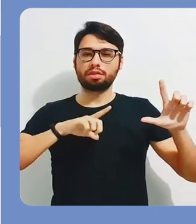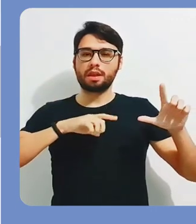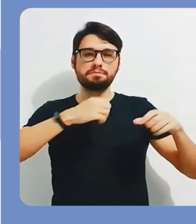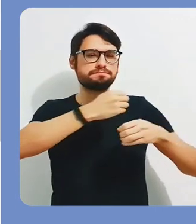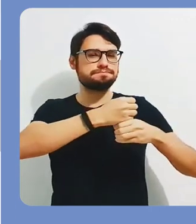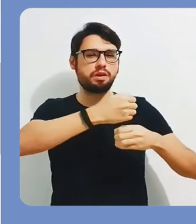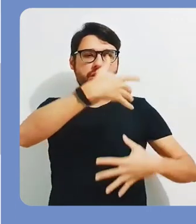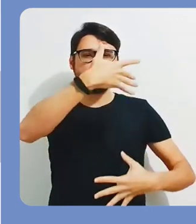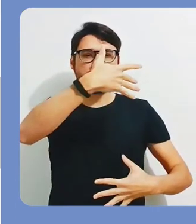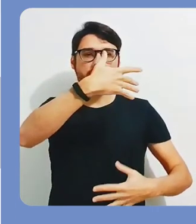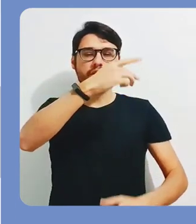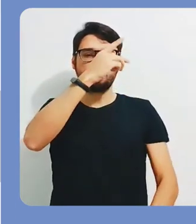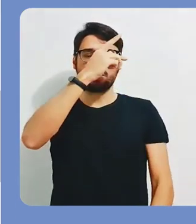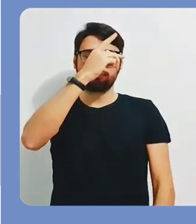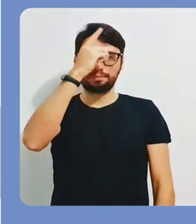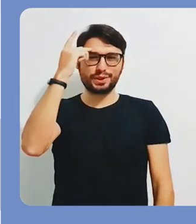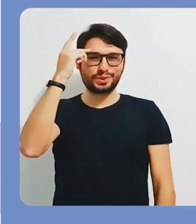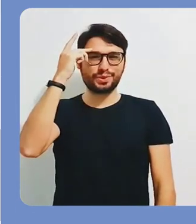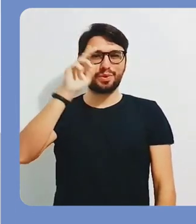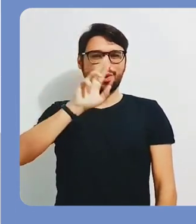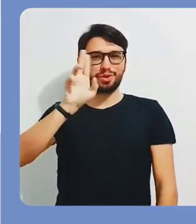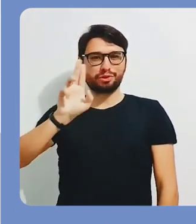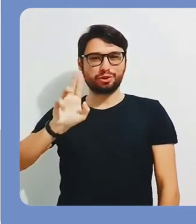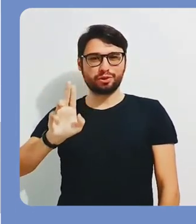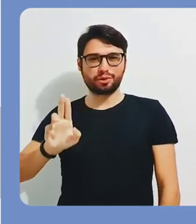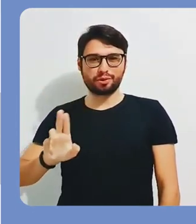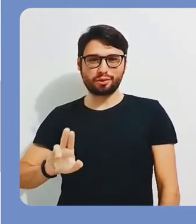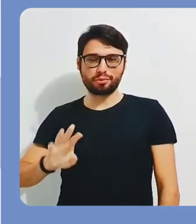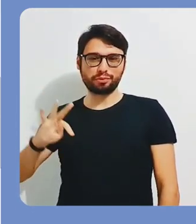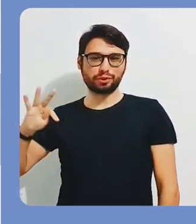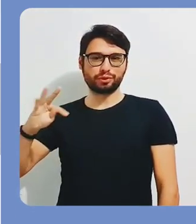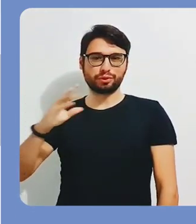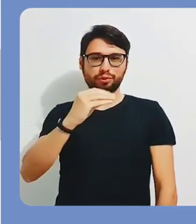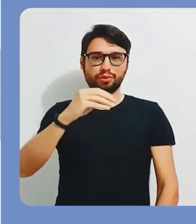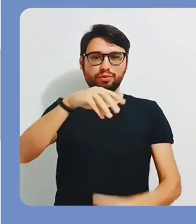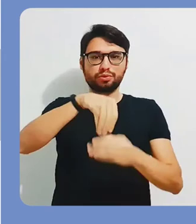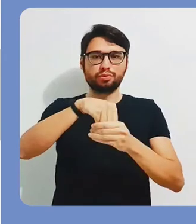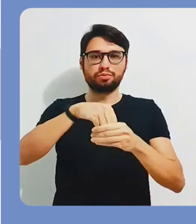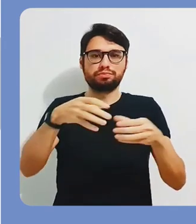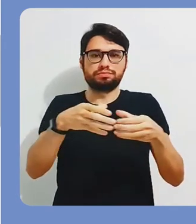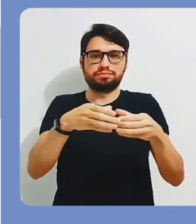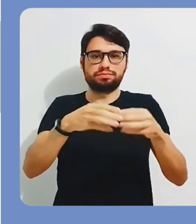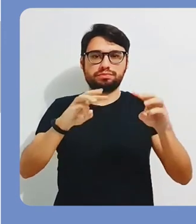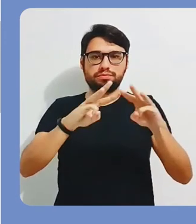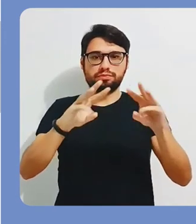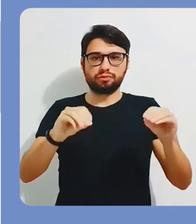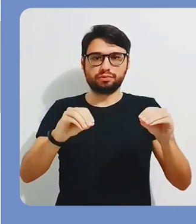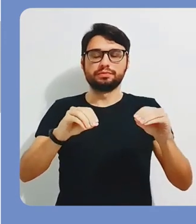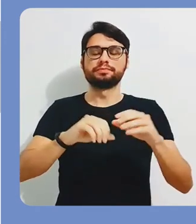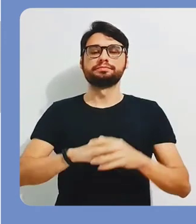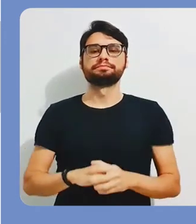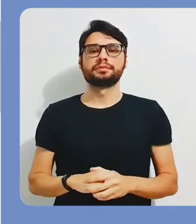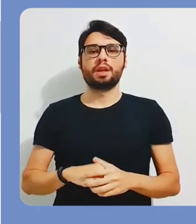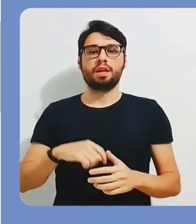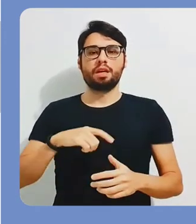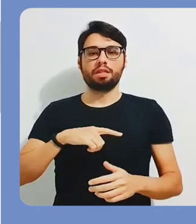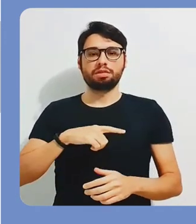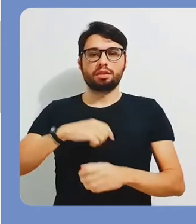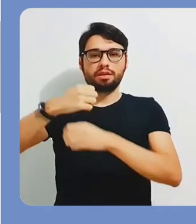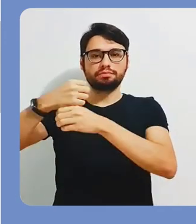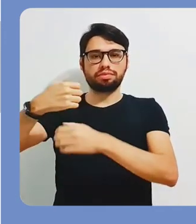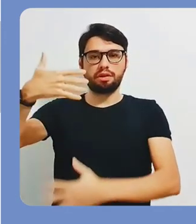conseguir visualizar a relação de todos os usuários que foram inscritos dentro dos seus Mudo Grupos.